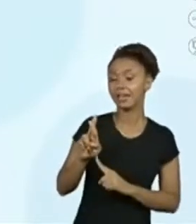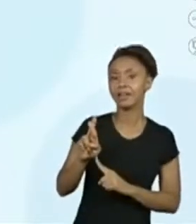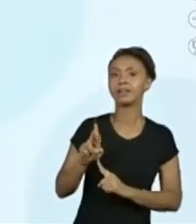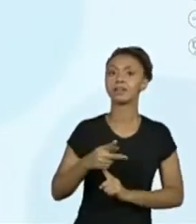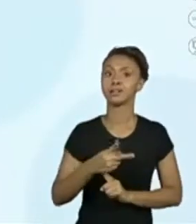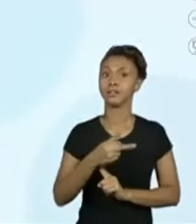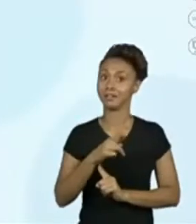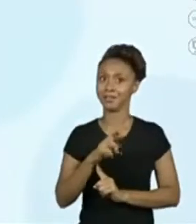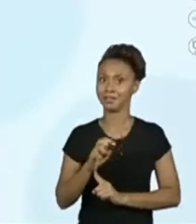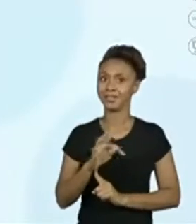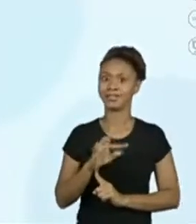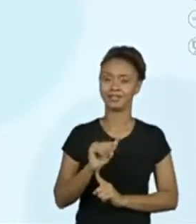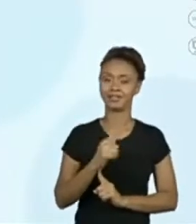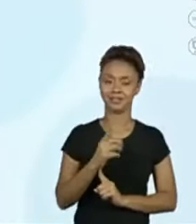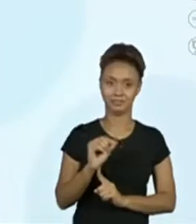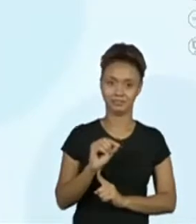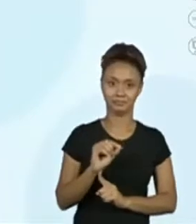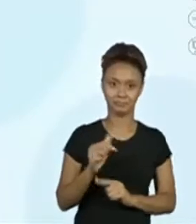abreviado.